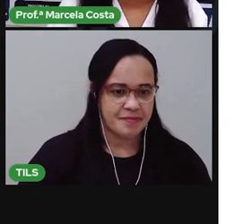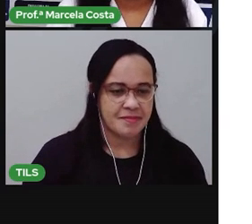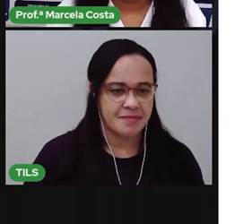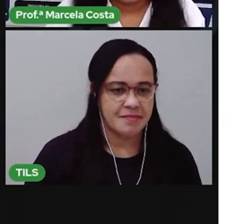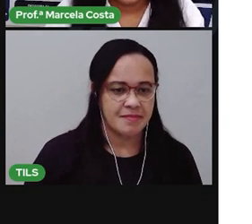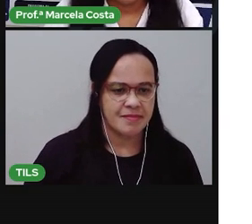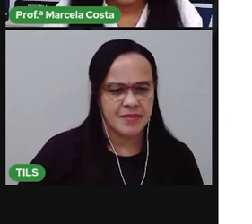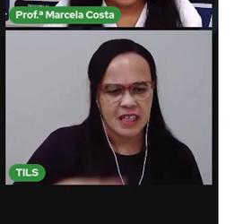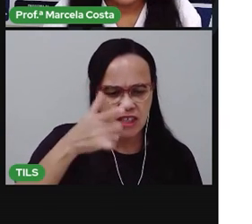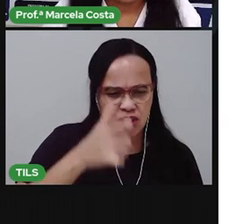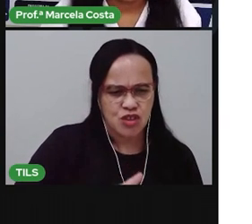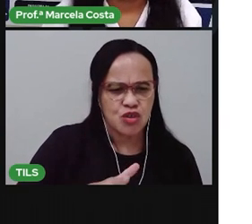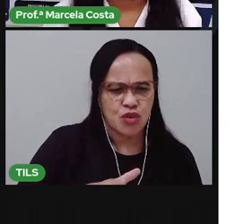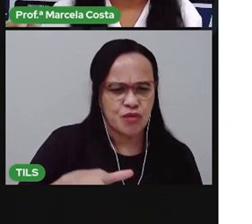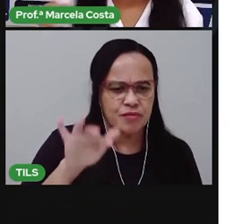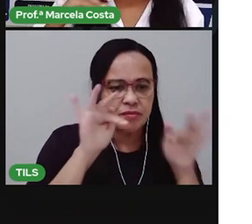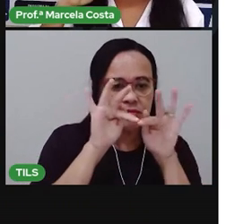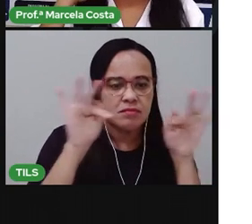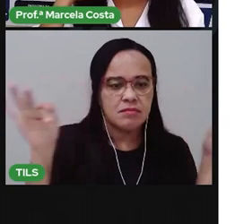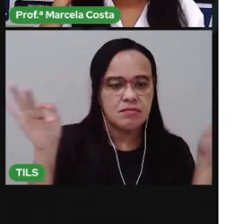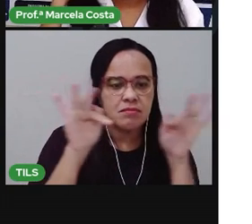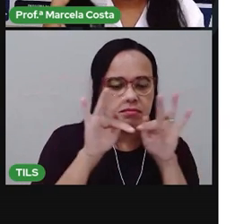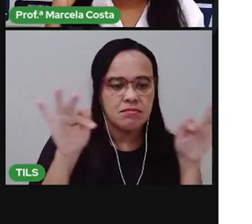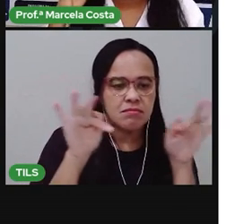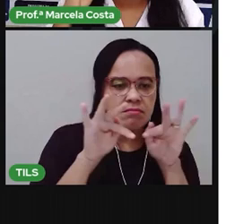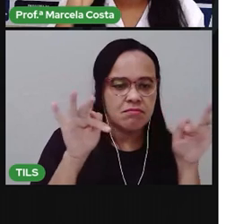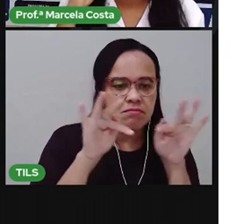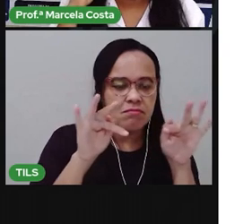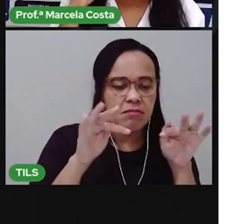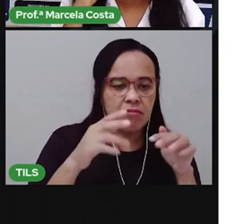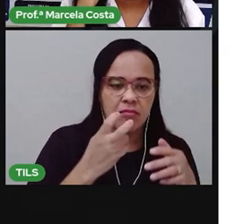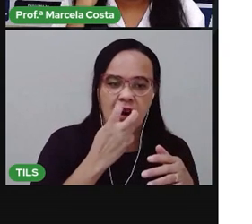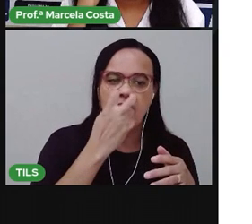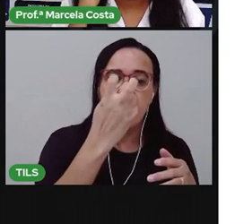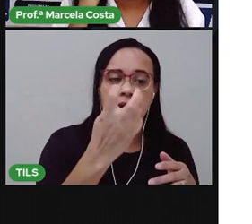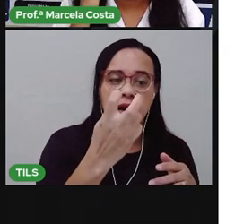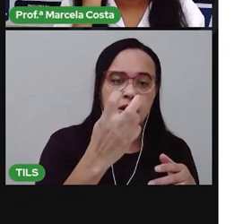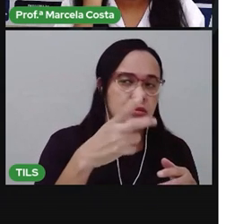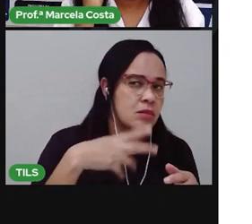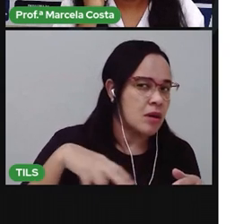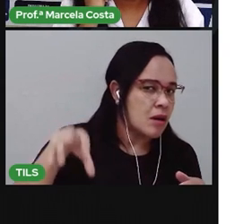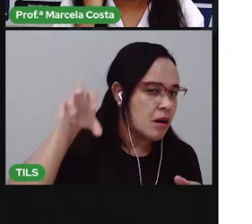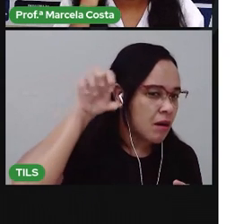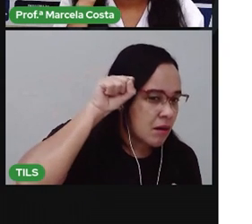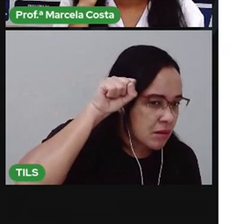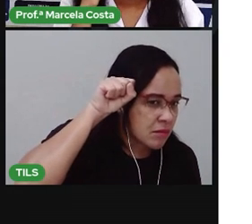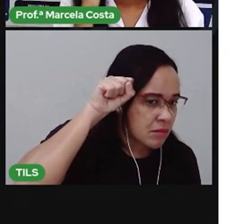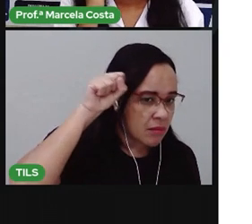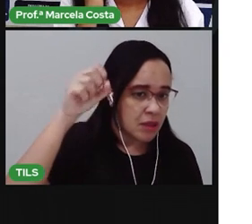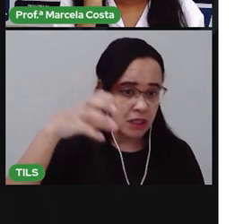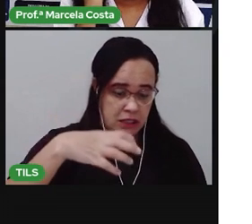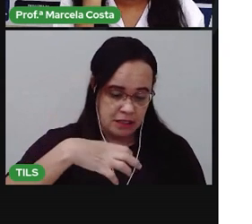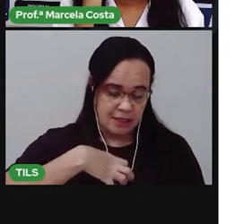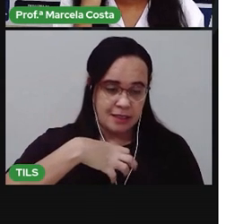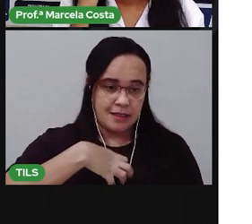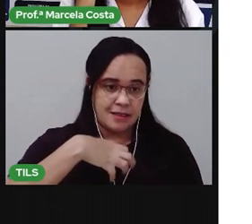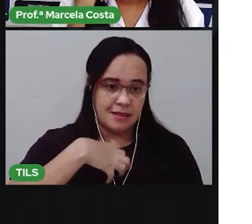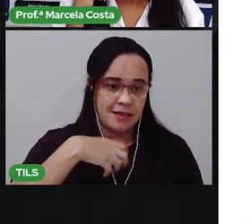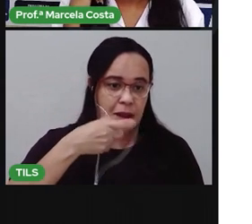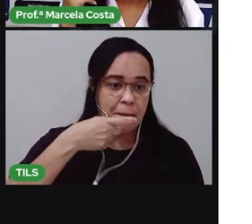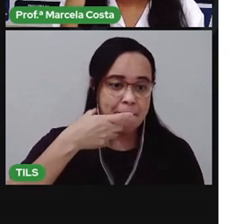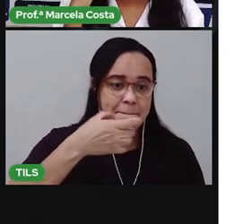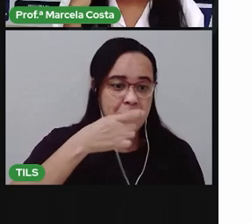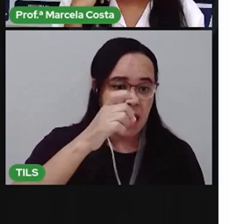Repita essa frase aí na sua casa. Fala alto pra você escutar o som de cada letra